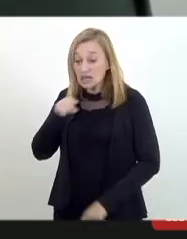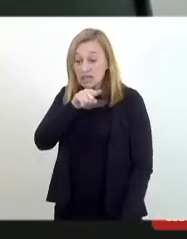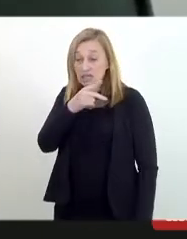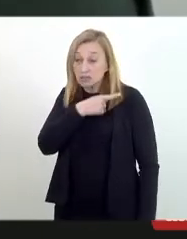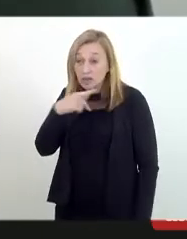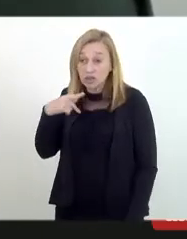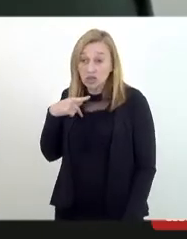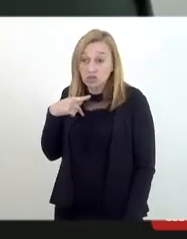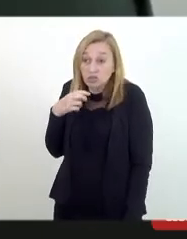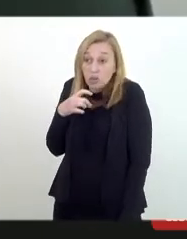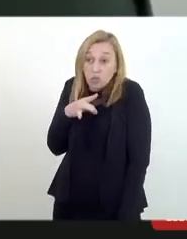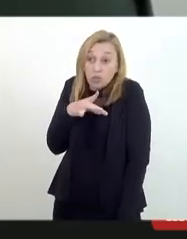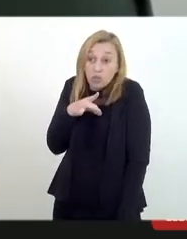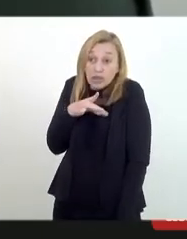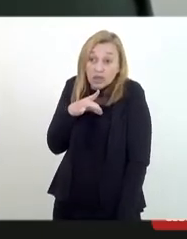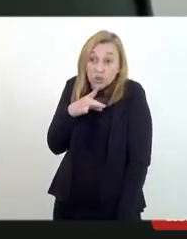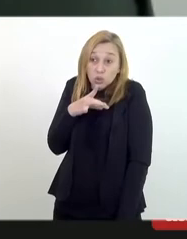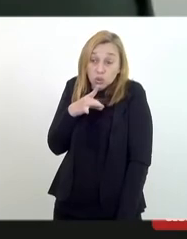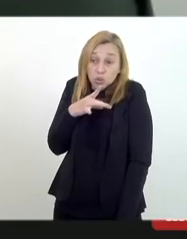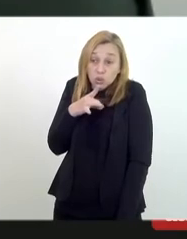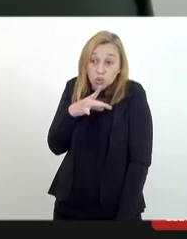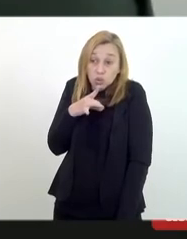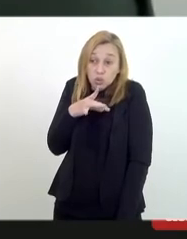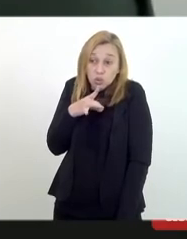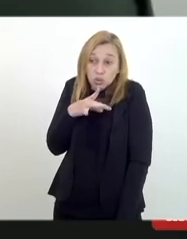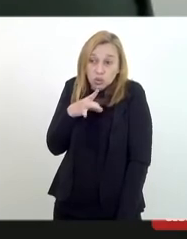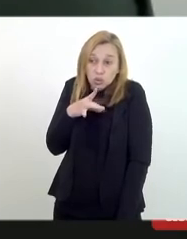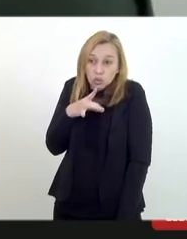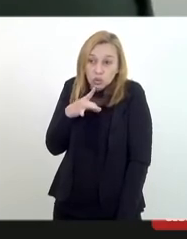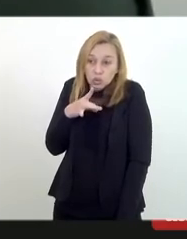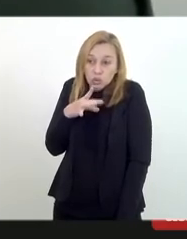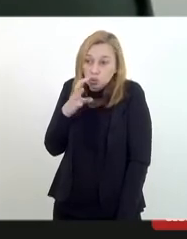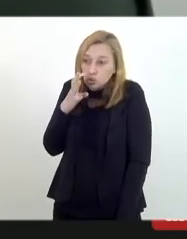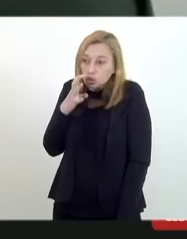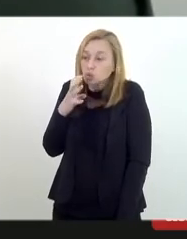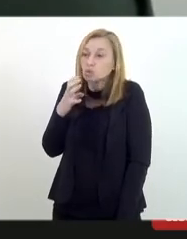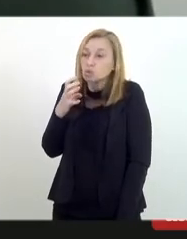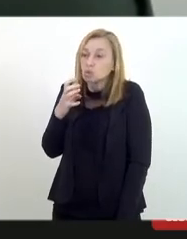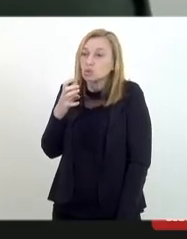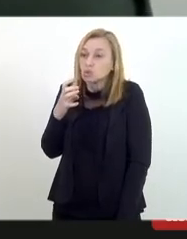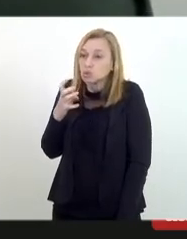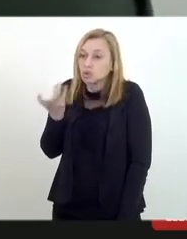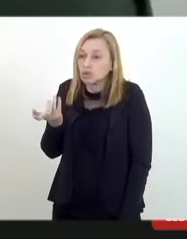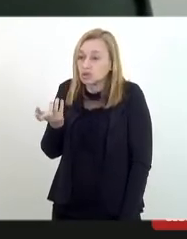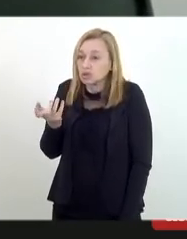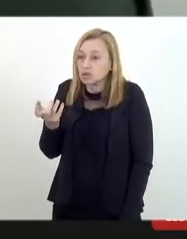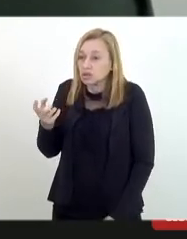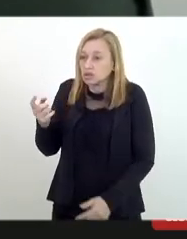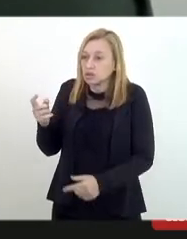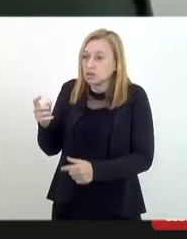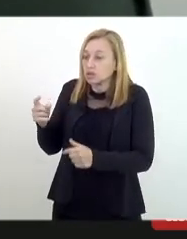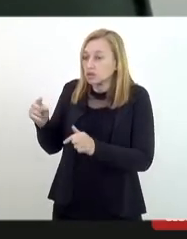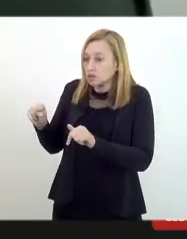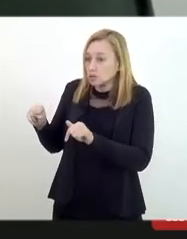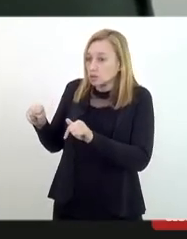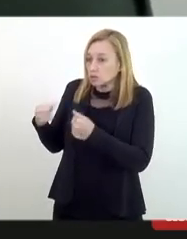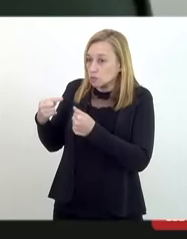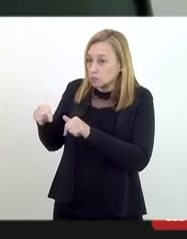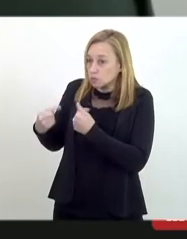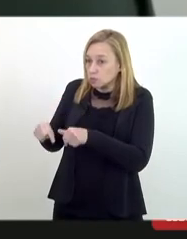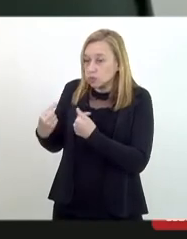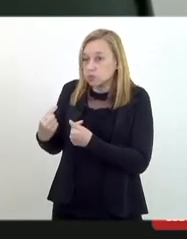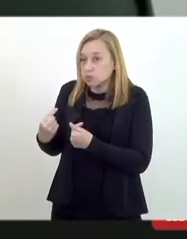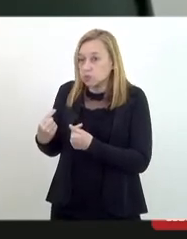que com medo e acuados das ameaças que sofrem silenciosas se casam e se manifestarem. Então,